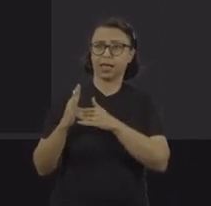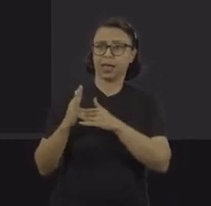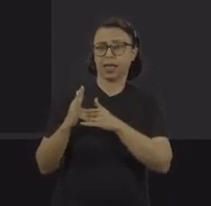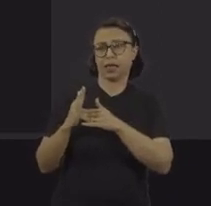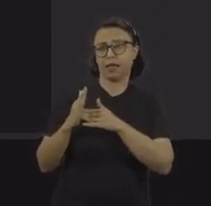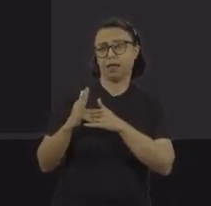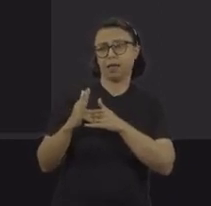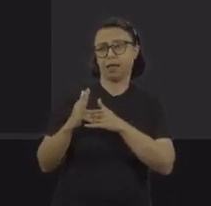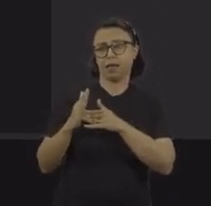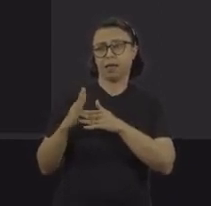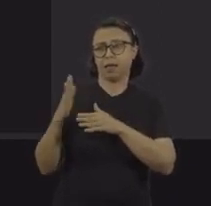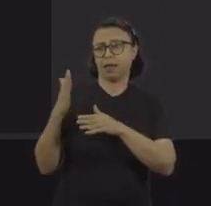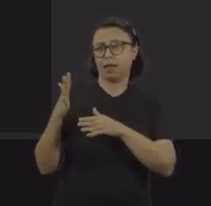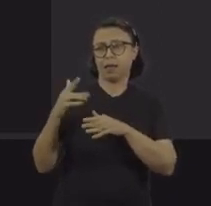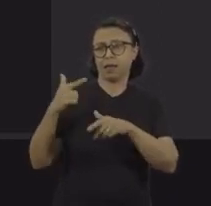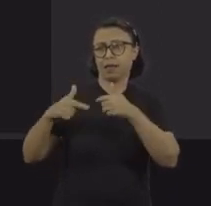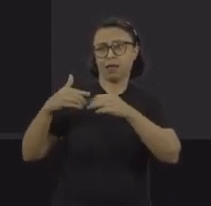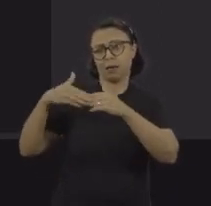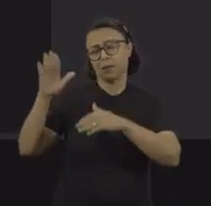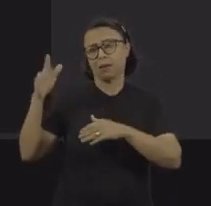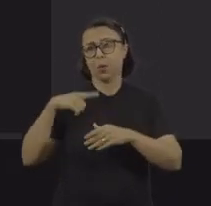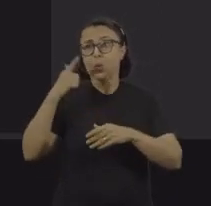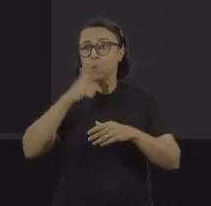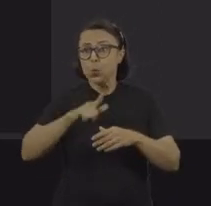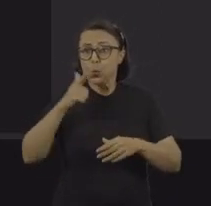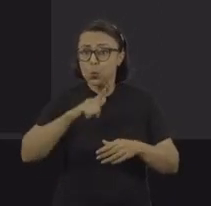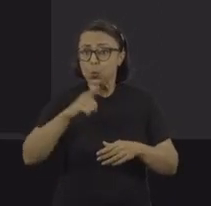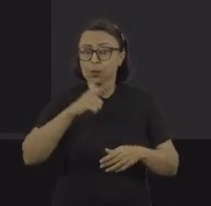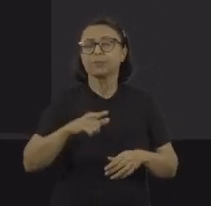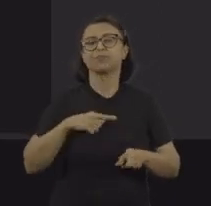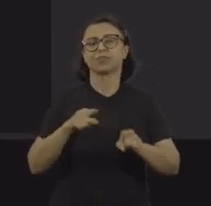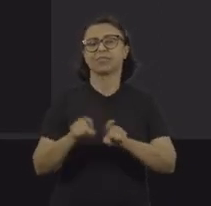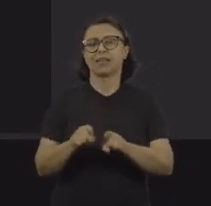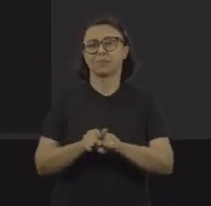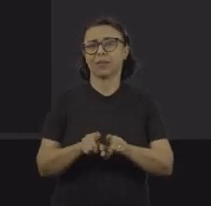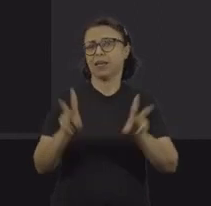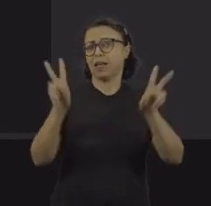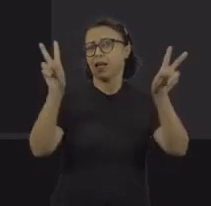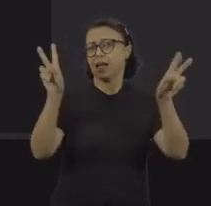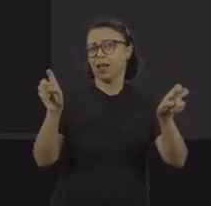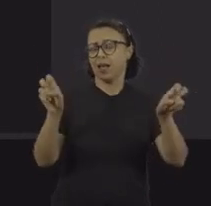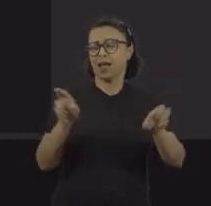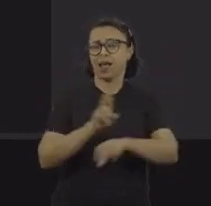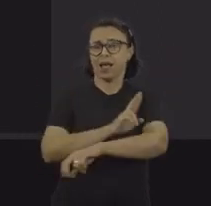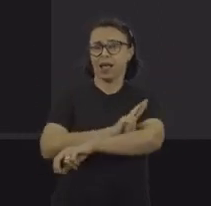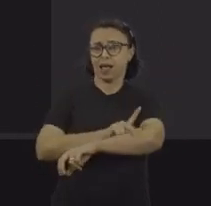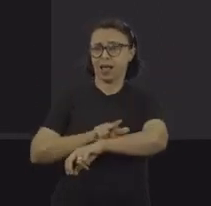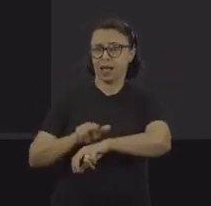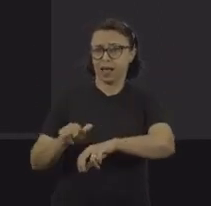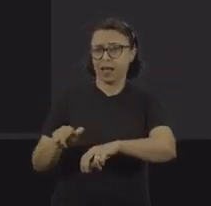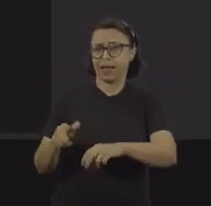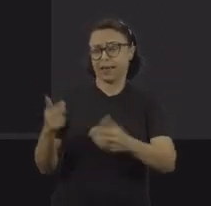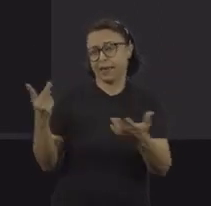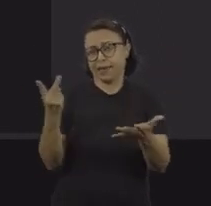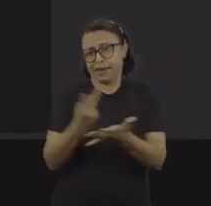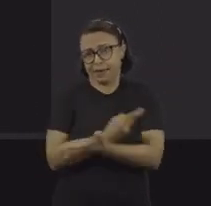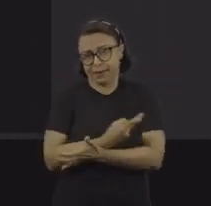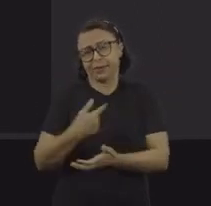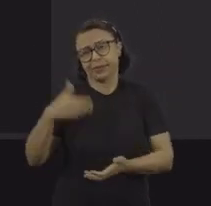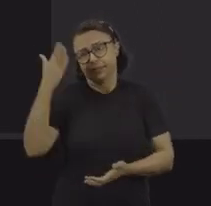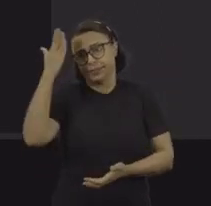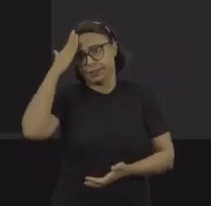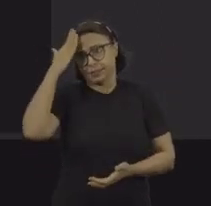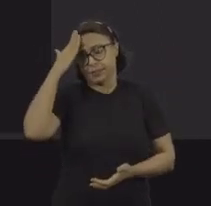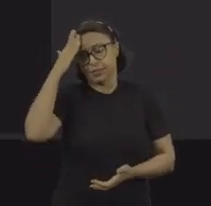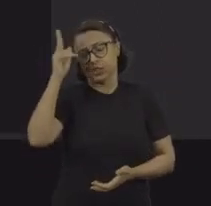de trabalho para os quais eles são recrutados. A questão racial é muito importante também de destacar, isso é decorrente, né, do que a gente tem de